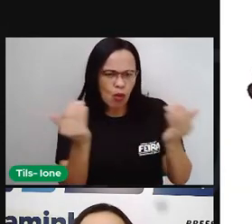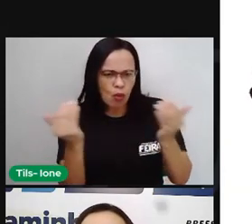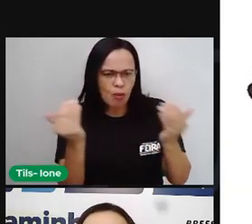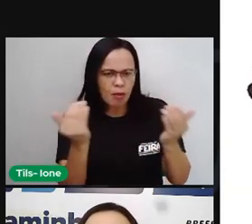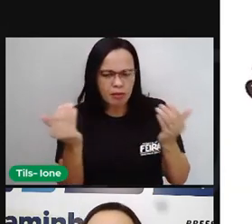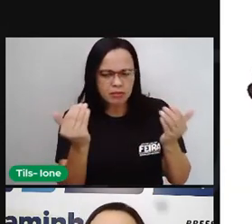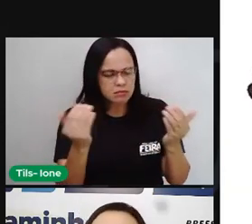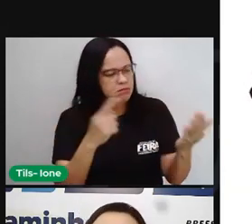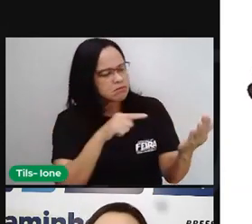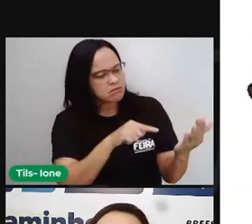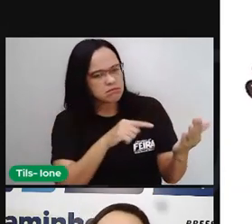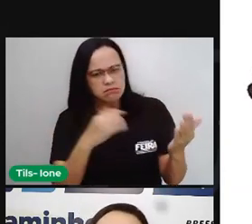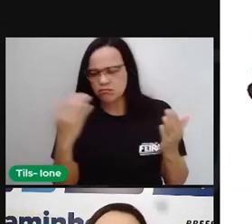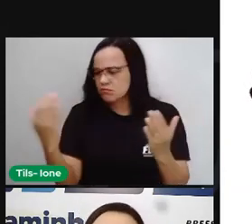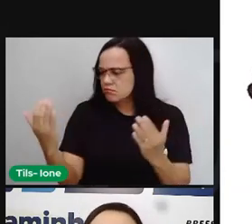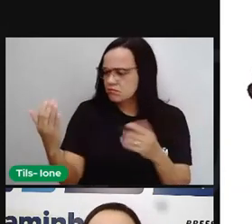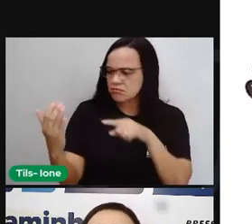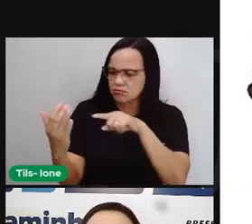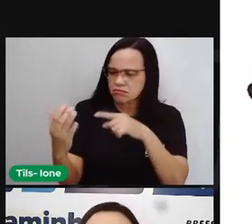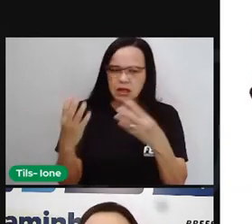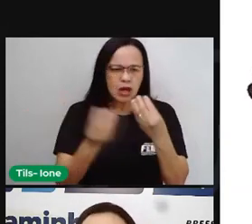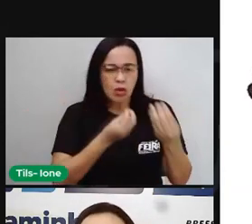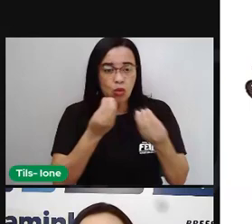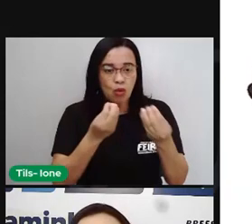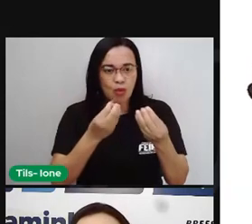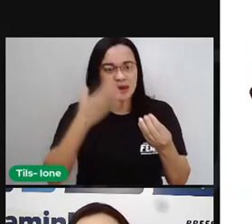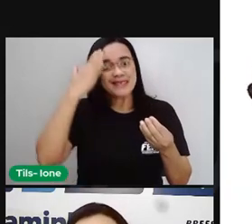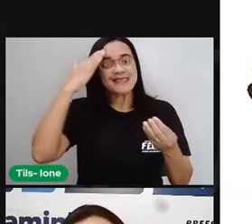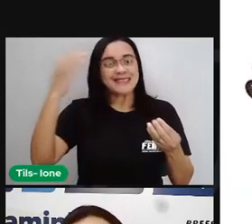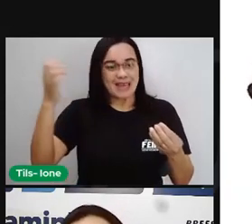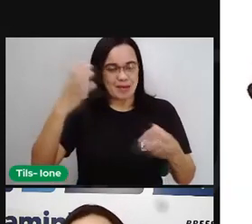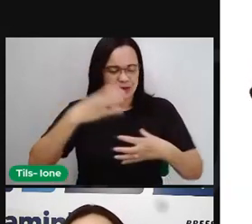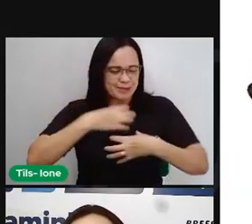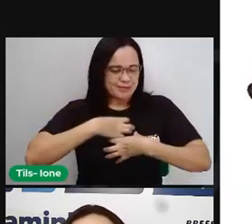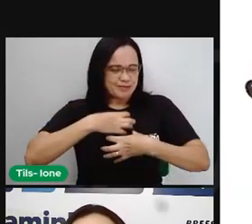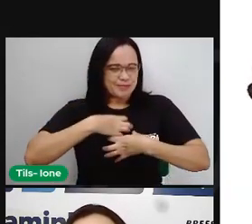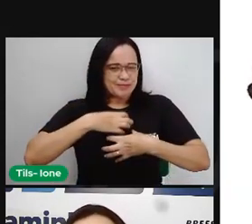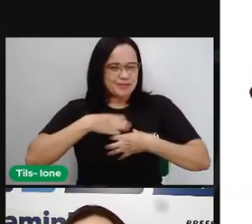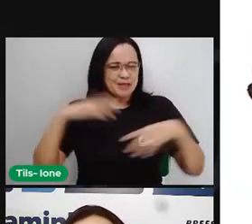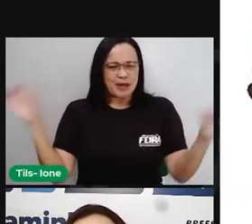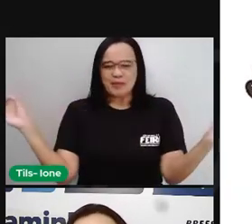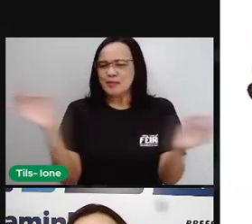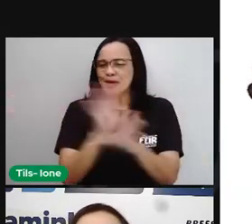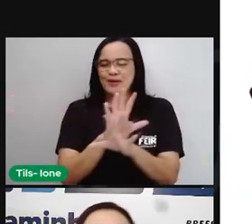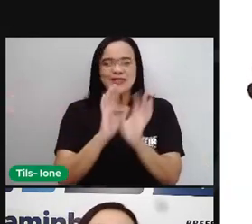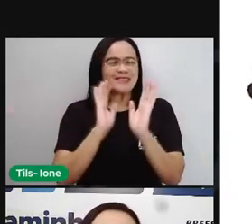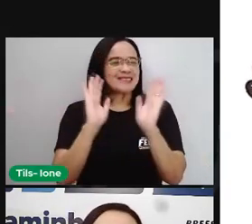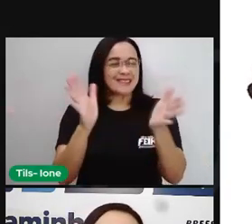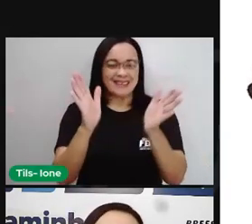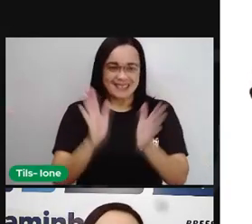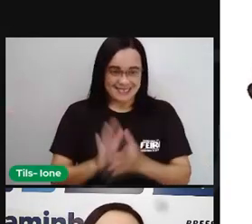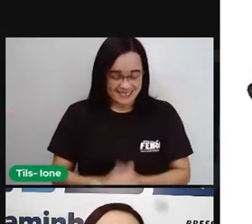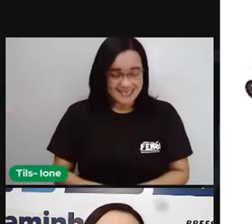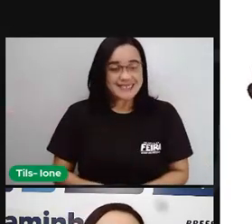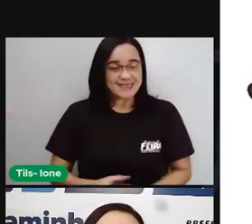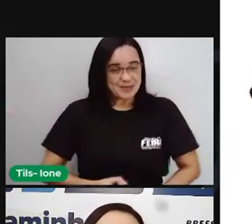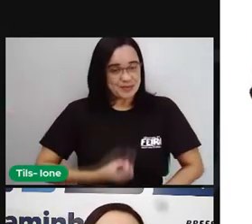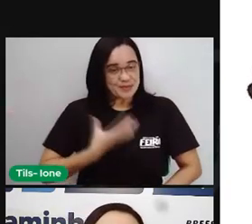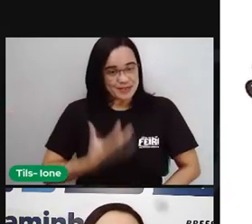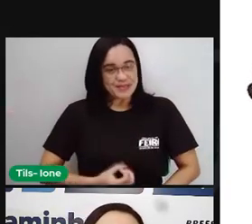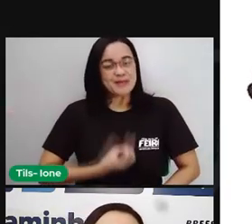gente buscar essa inspiração e saber o que nós vamos escrever quando a gente pretende aí escrever um poema.